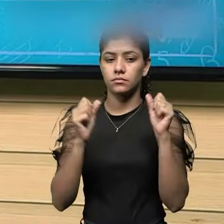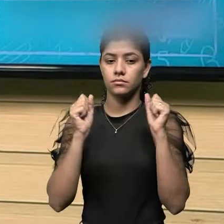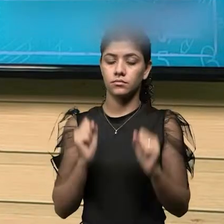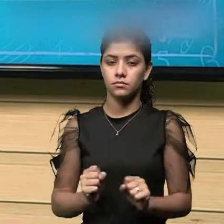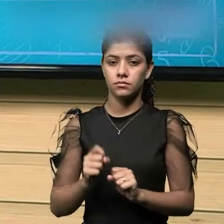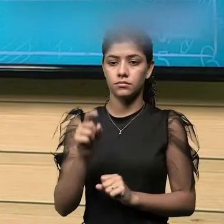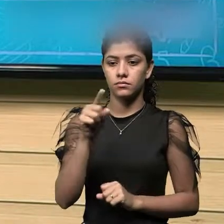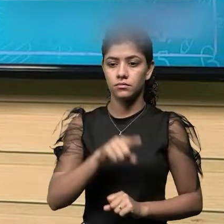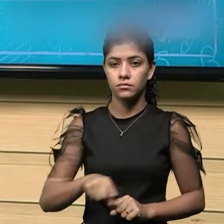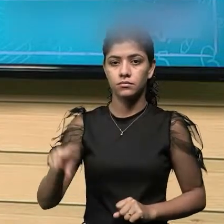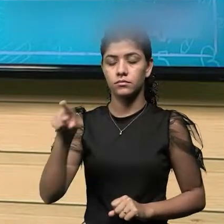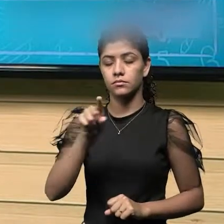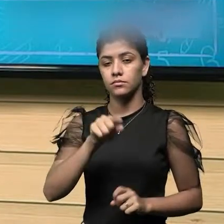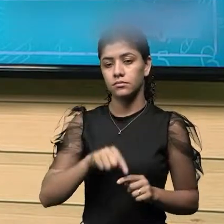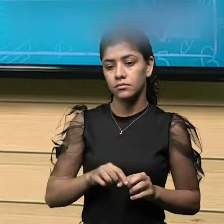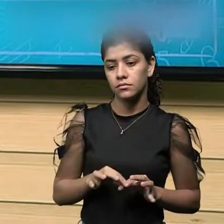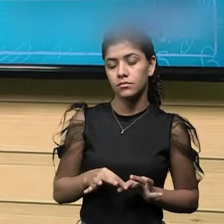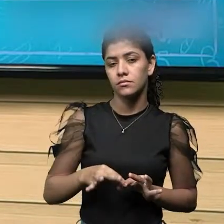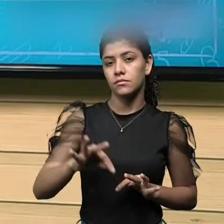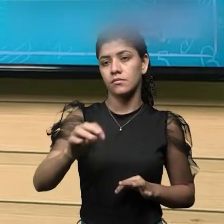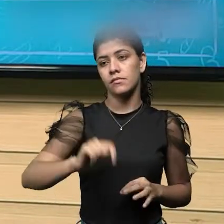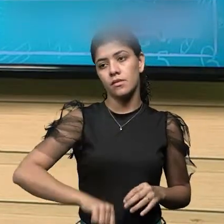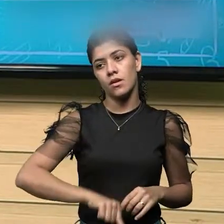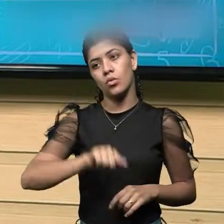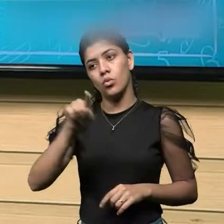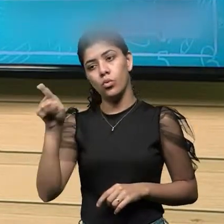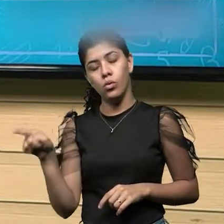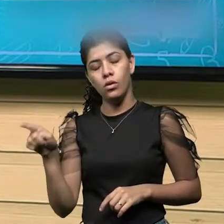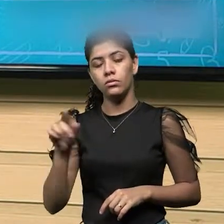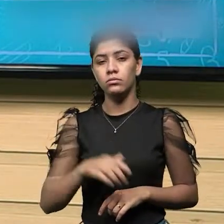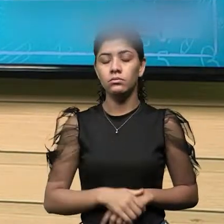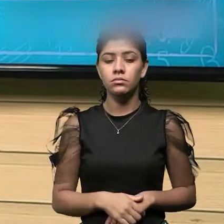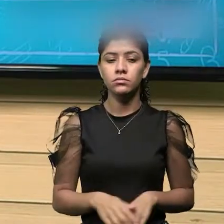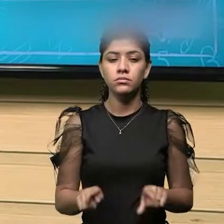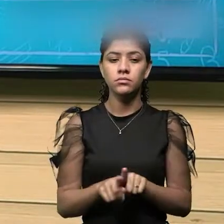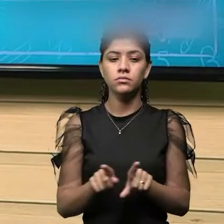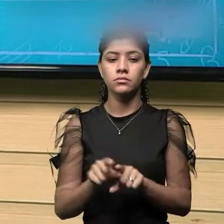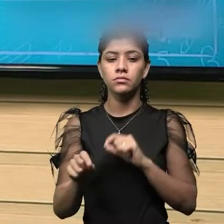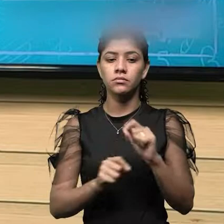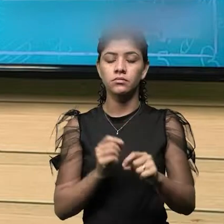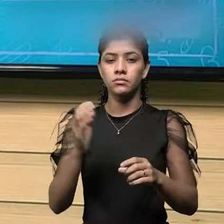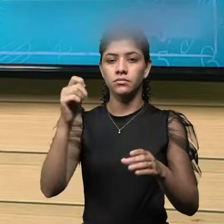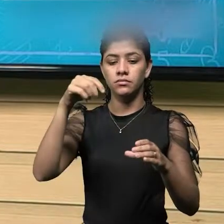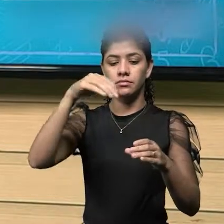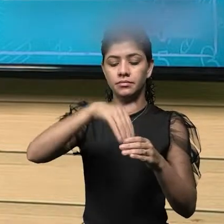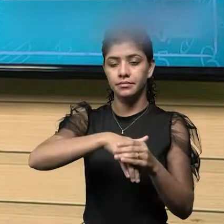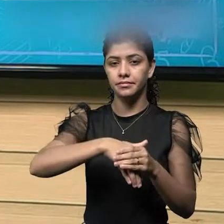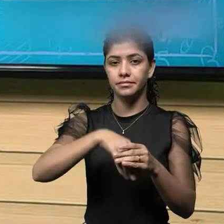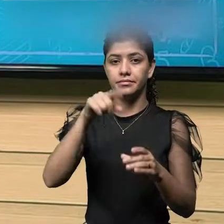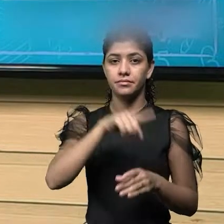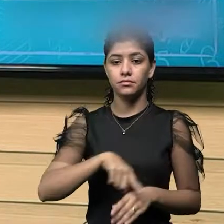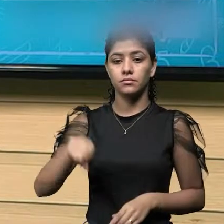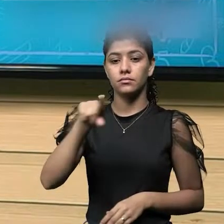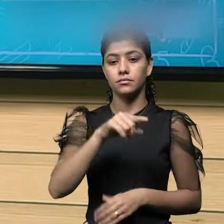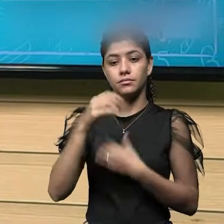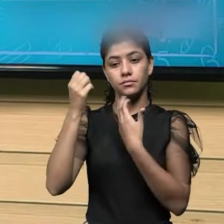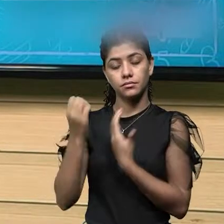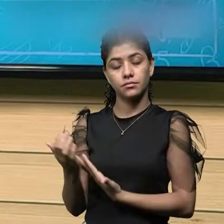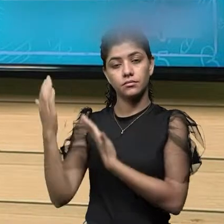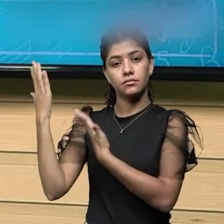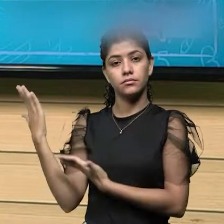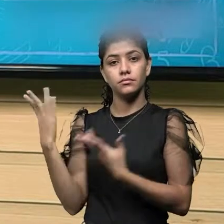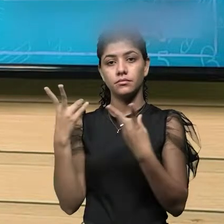uma linha ou uma curva, dois arcos ou mesmo dentro de um cilindro, como se pode observar aqui.